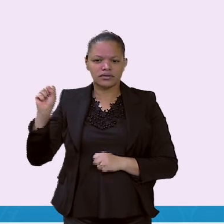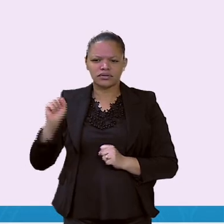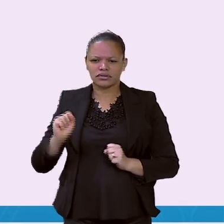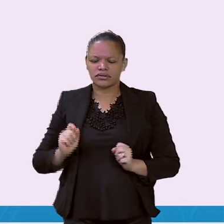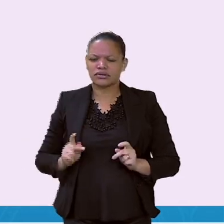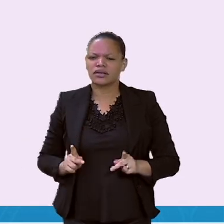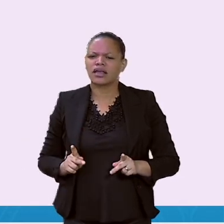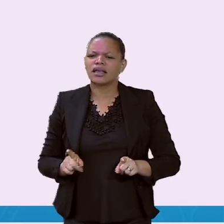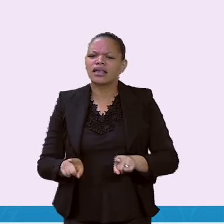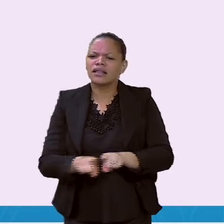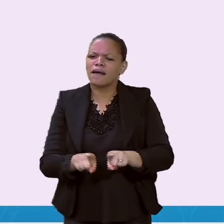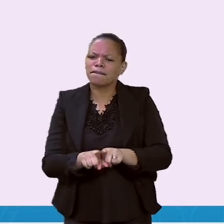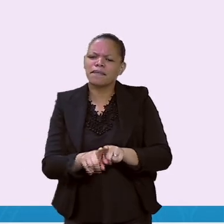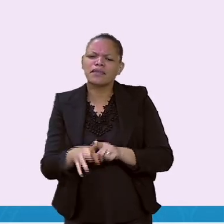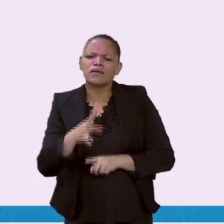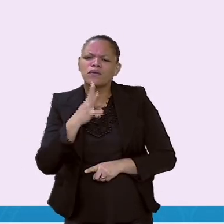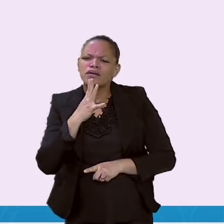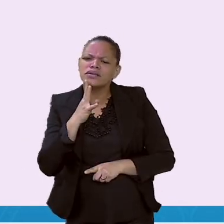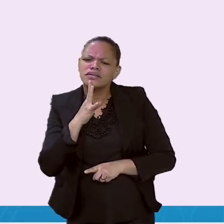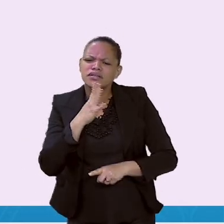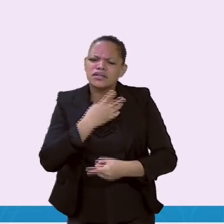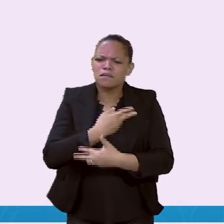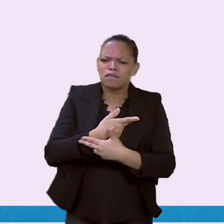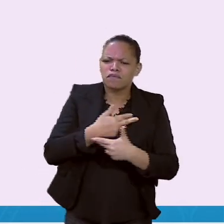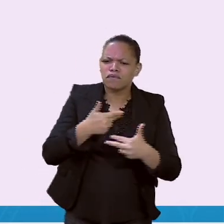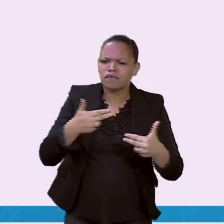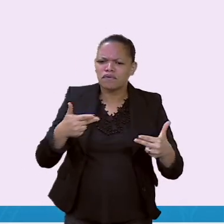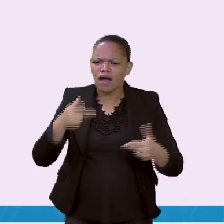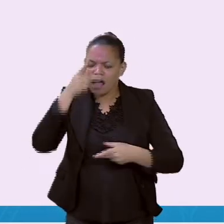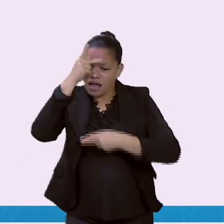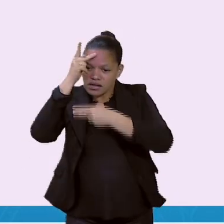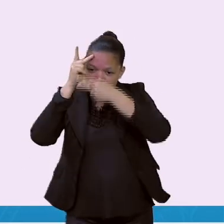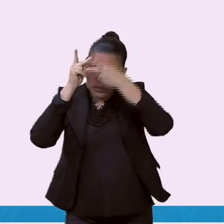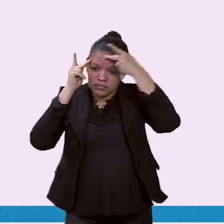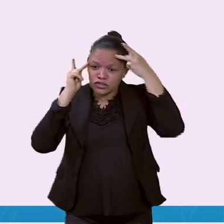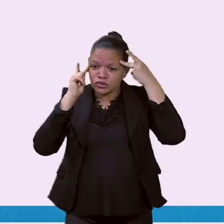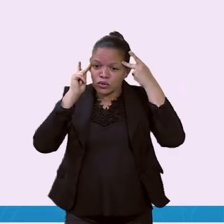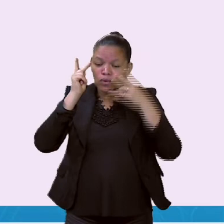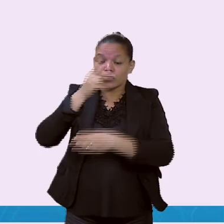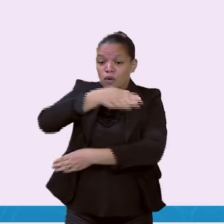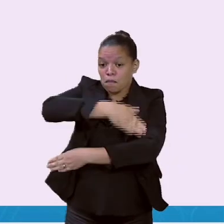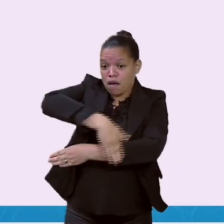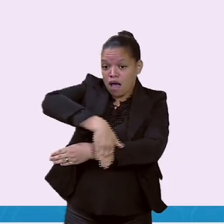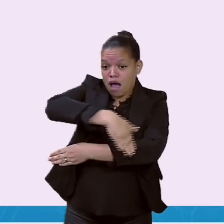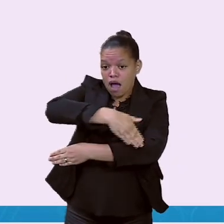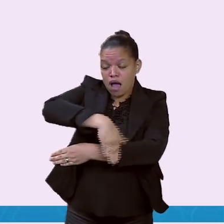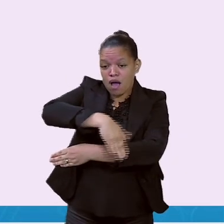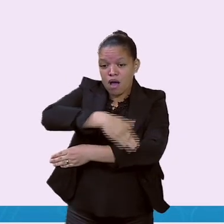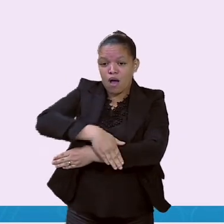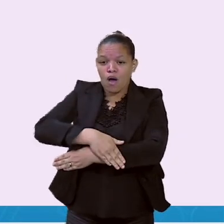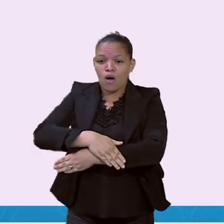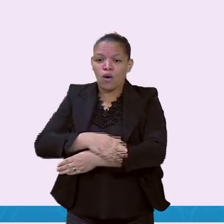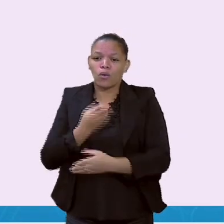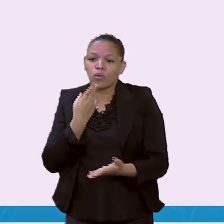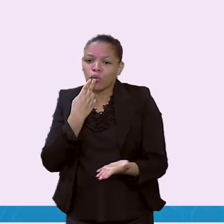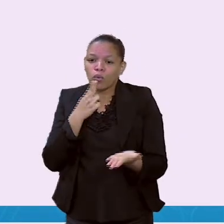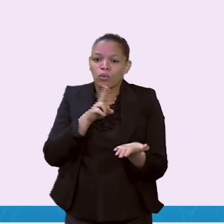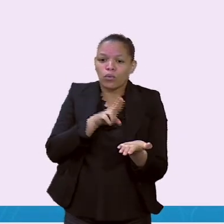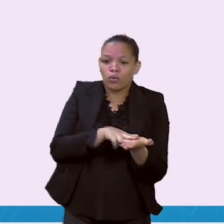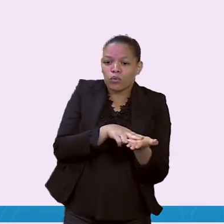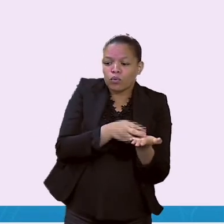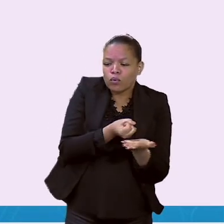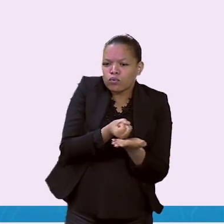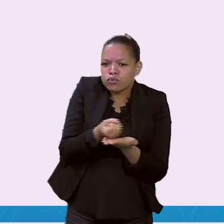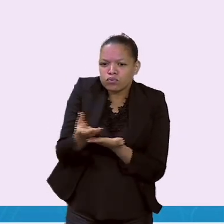conhecida por muitos que moram hoje como a Rua do Correio, a Rua dos Correios. Trouxe para